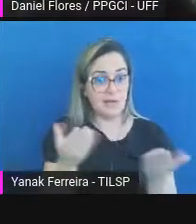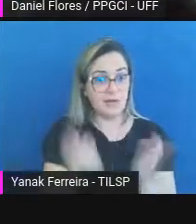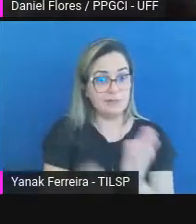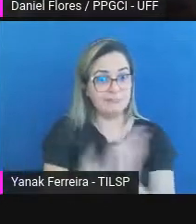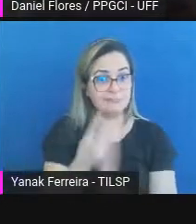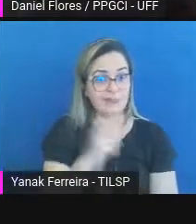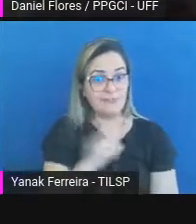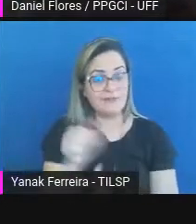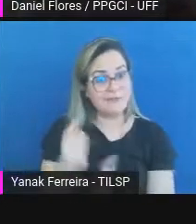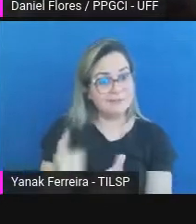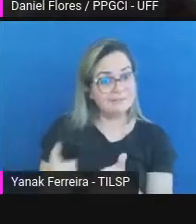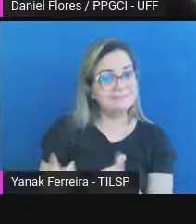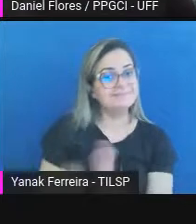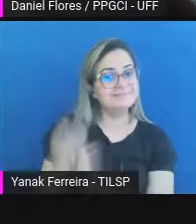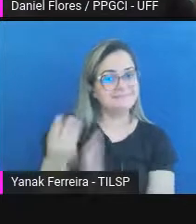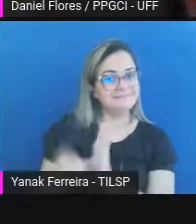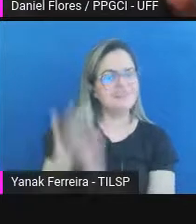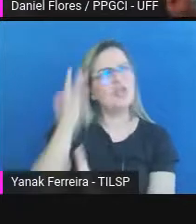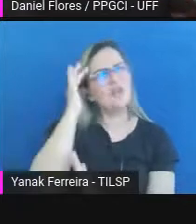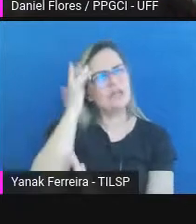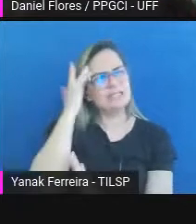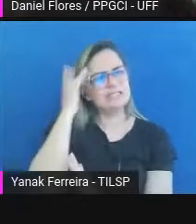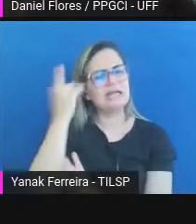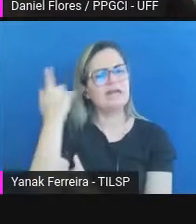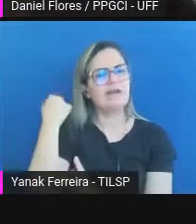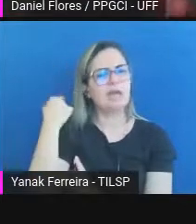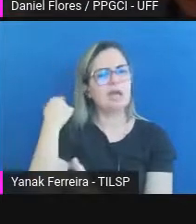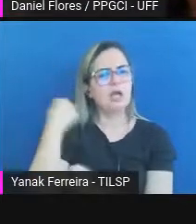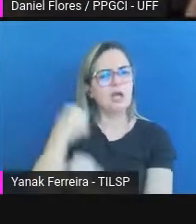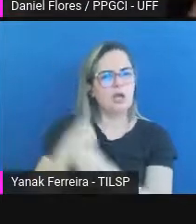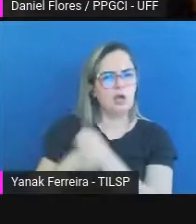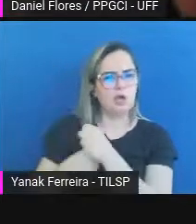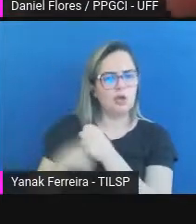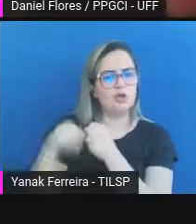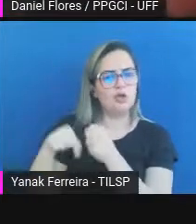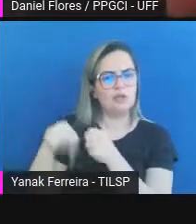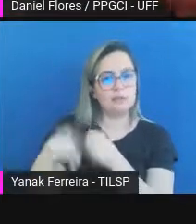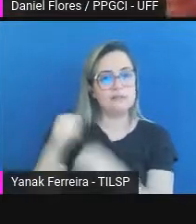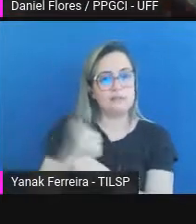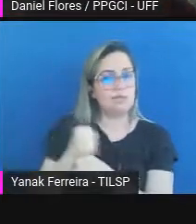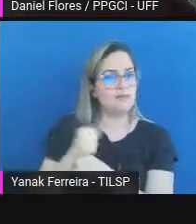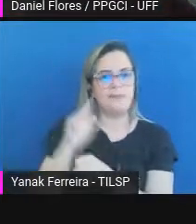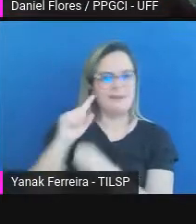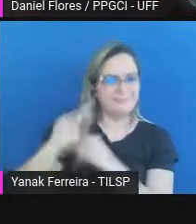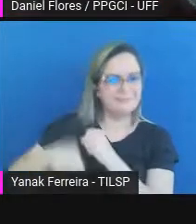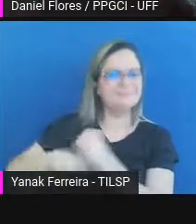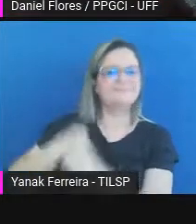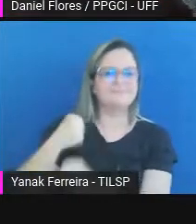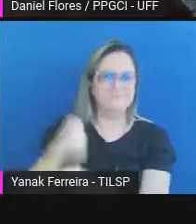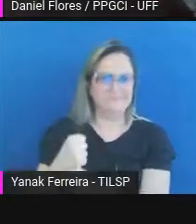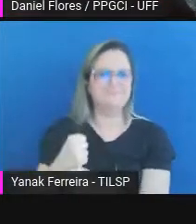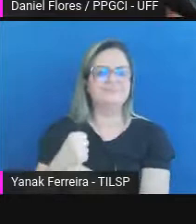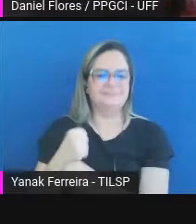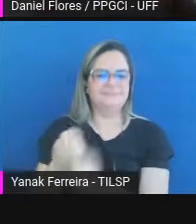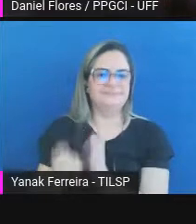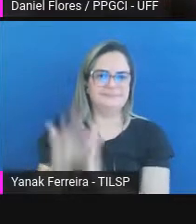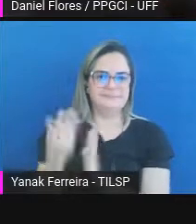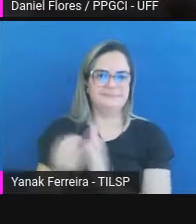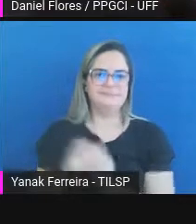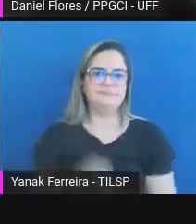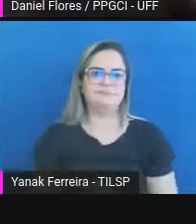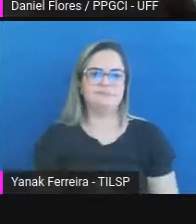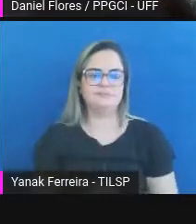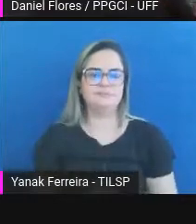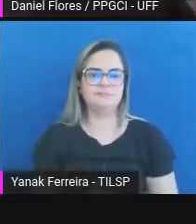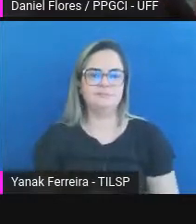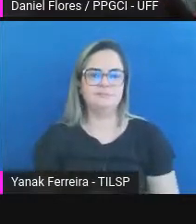Nós achávamos que seria publicado em 2022, não, vai ser publicado em 23, muito provavelmente. Bem, então com